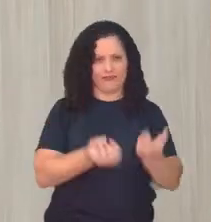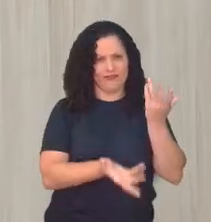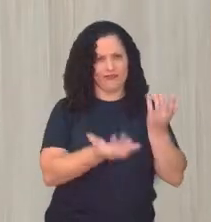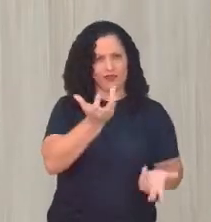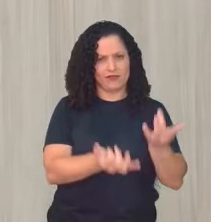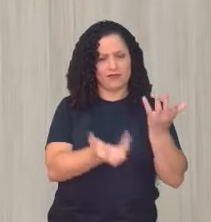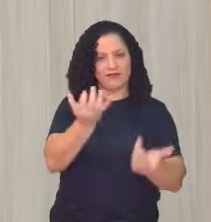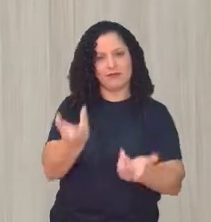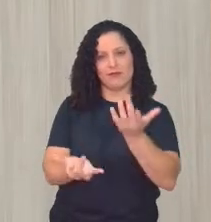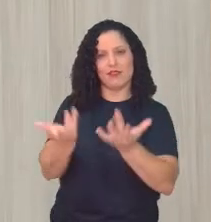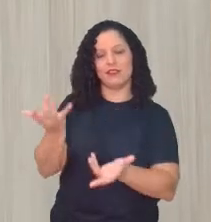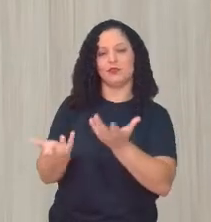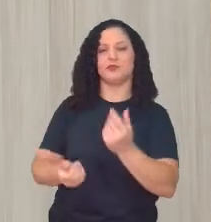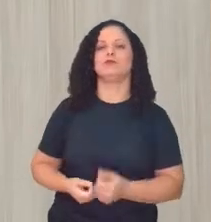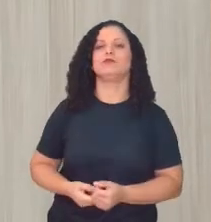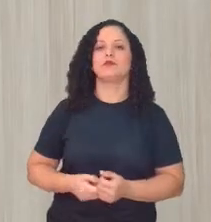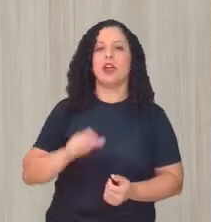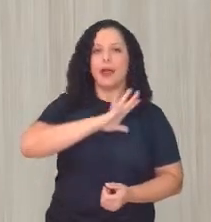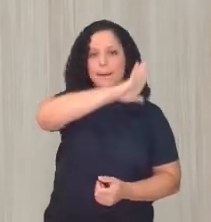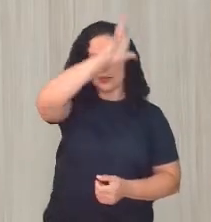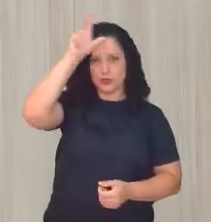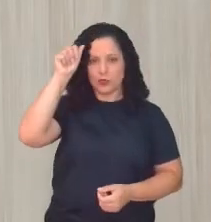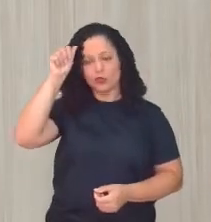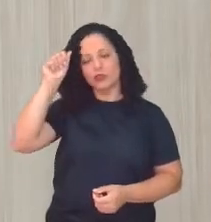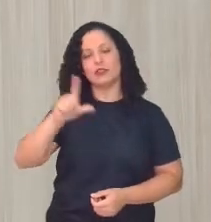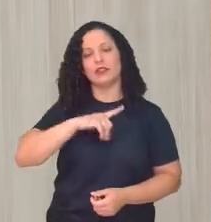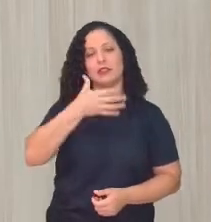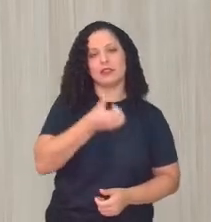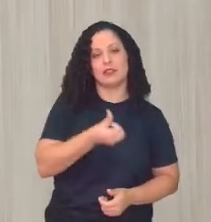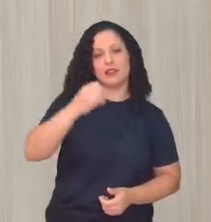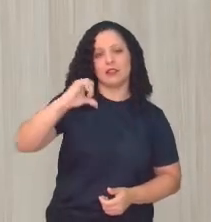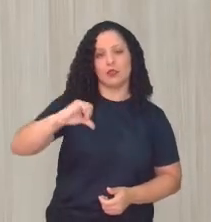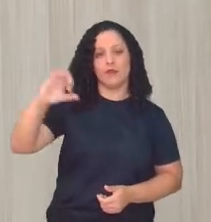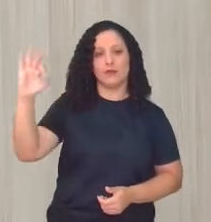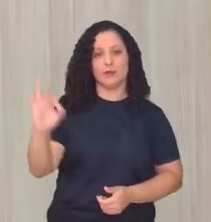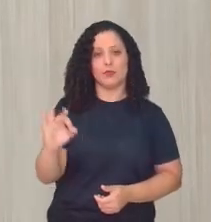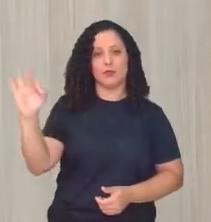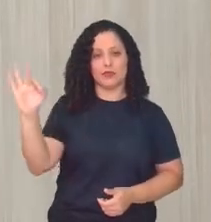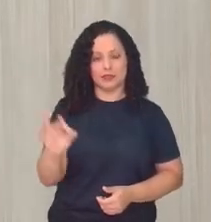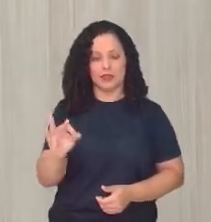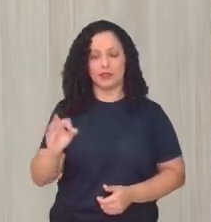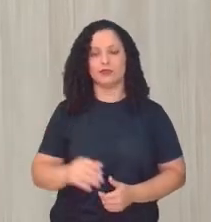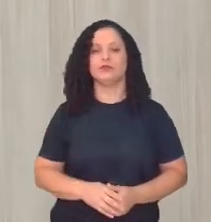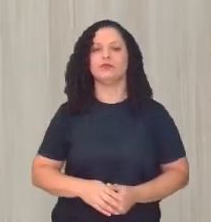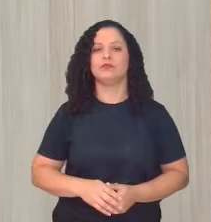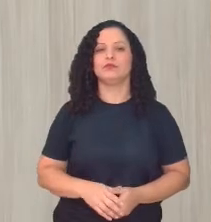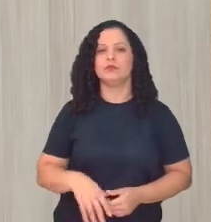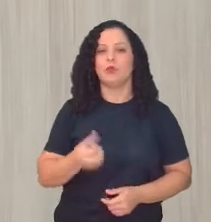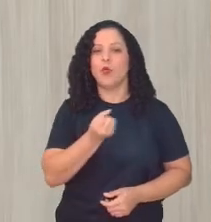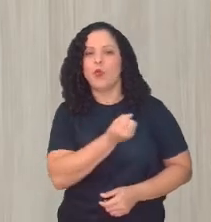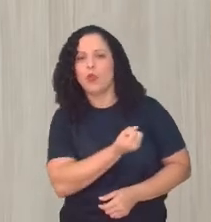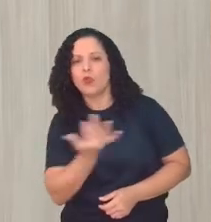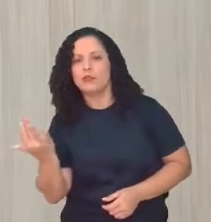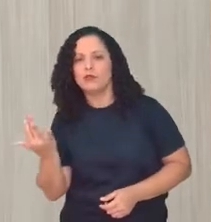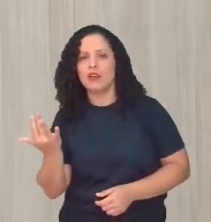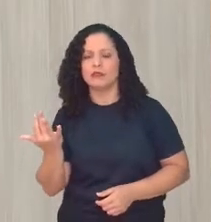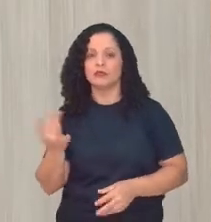Então, Amazônia, 69%. Então, gente tem um acumulado, né?